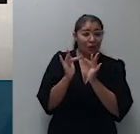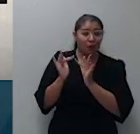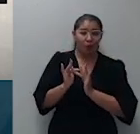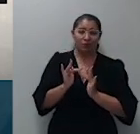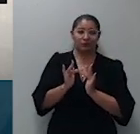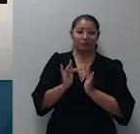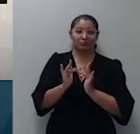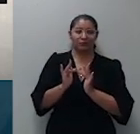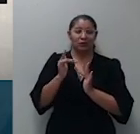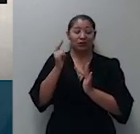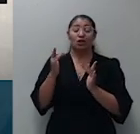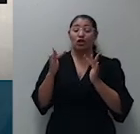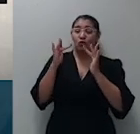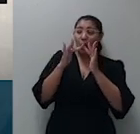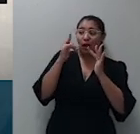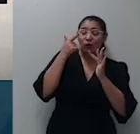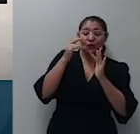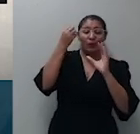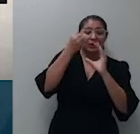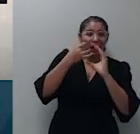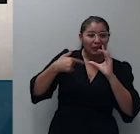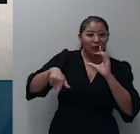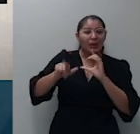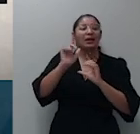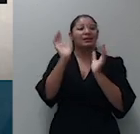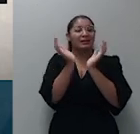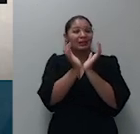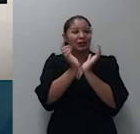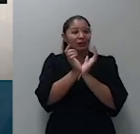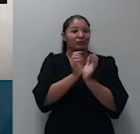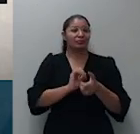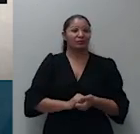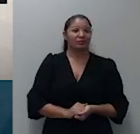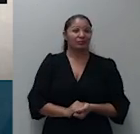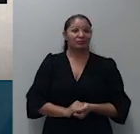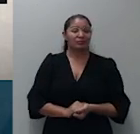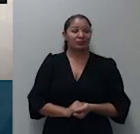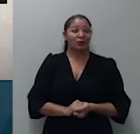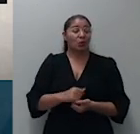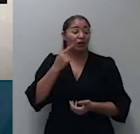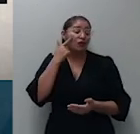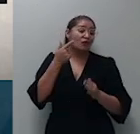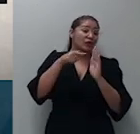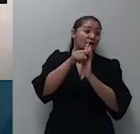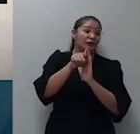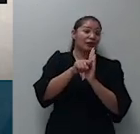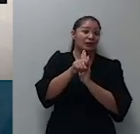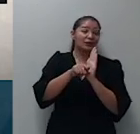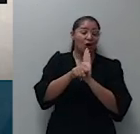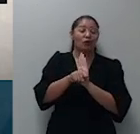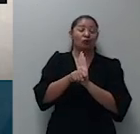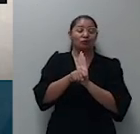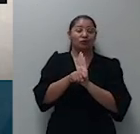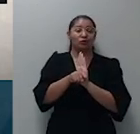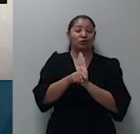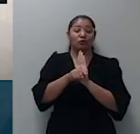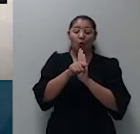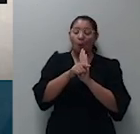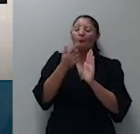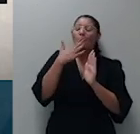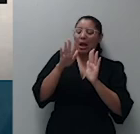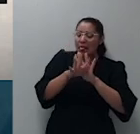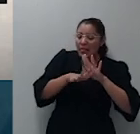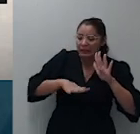proferido por essa sétima turma quanto a verificação do valor do mercado do imóvel nem a indicação de que foram